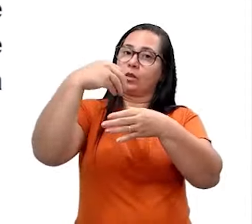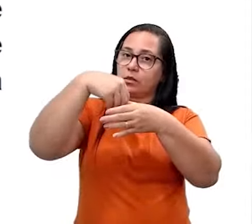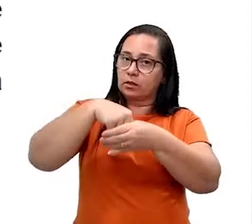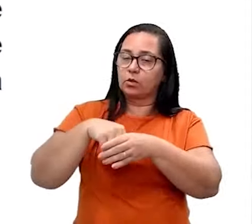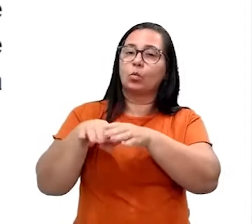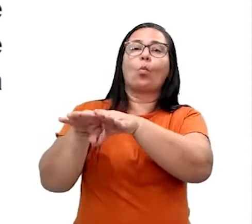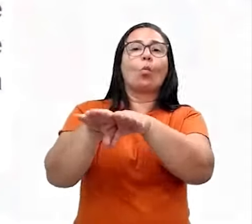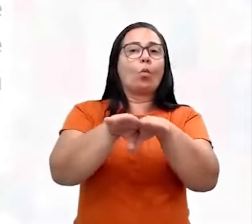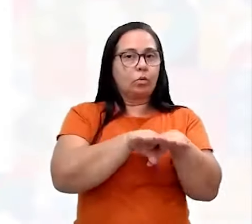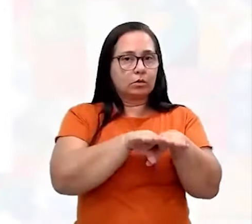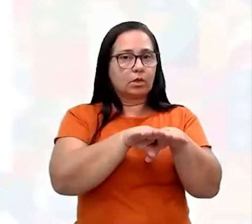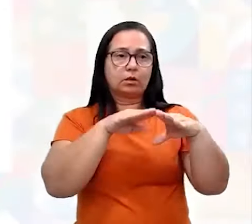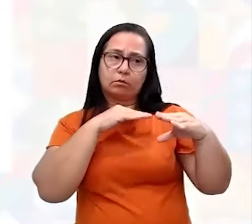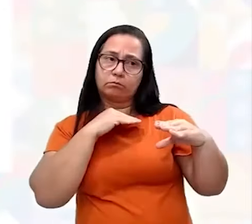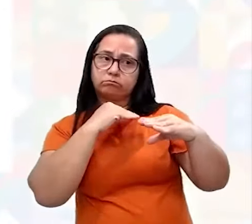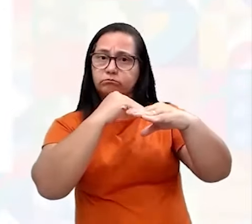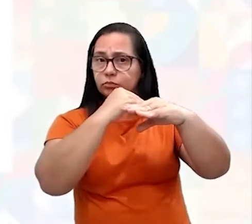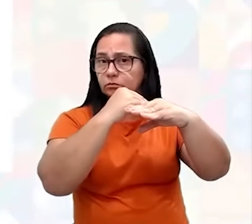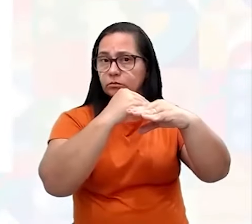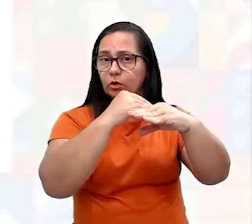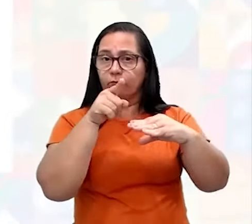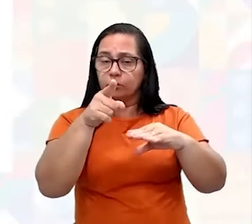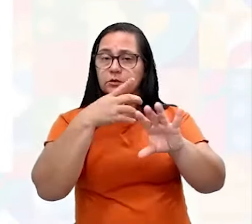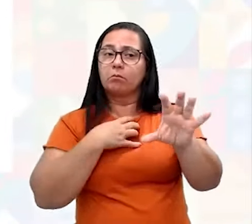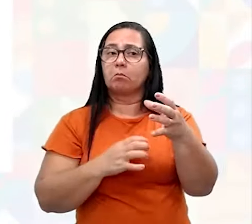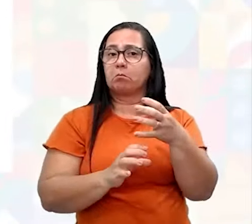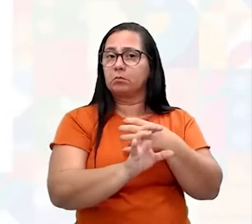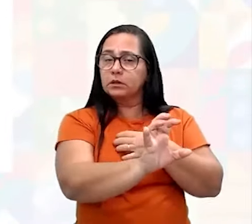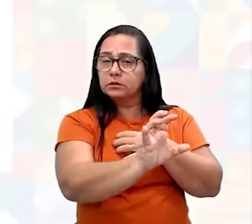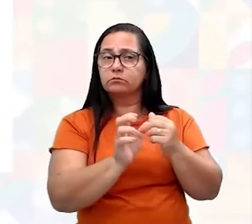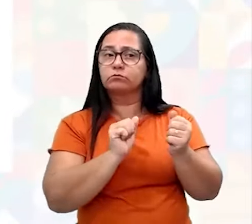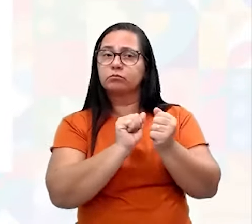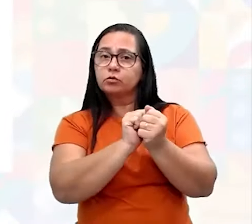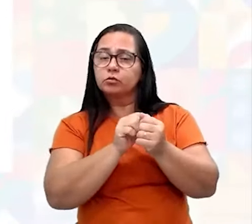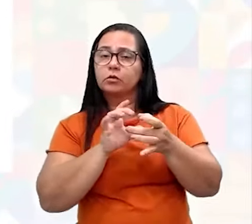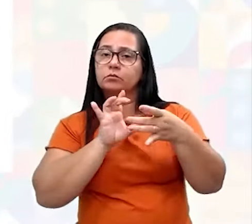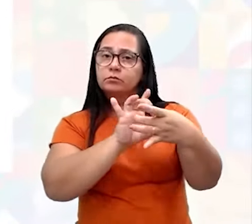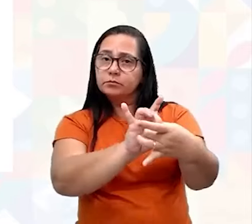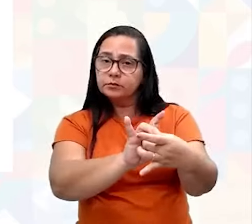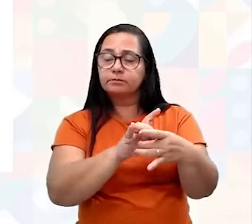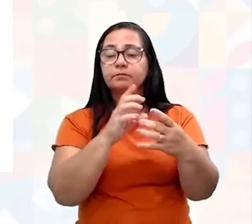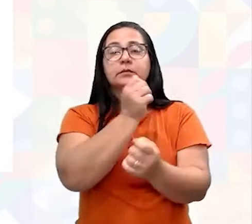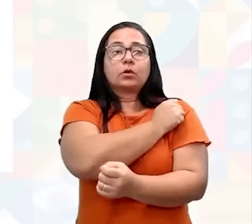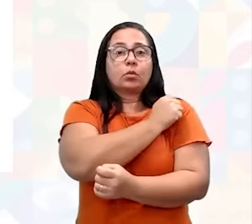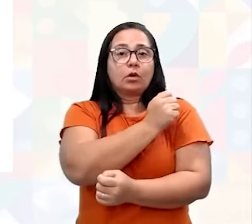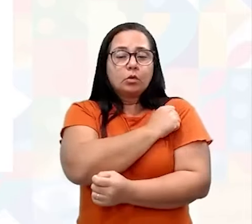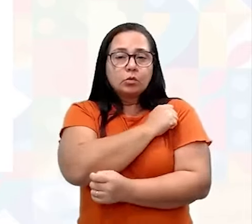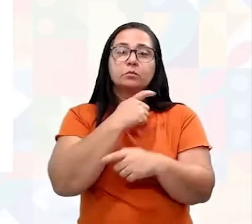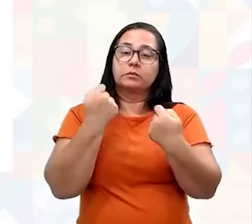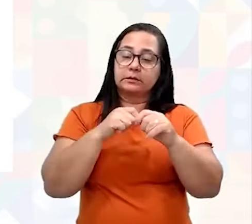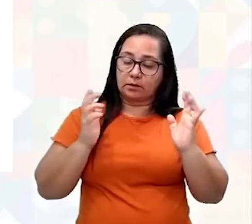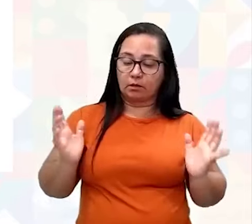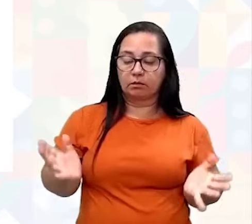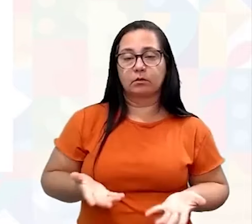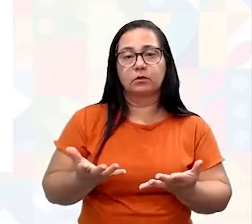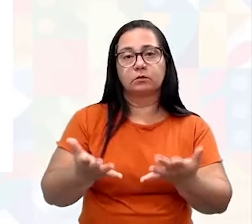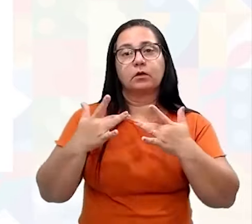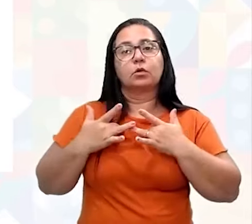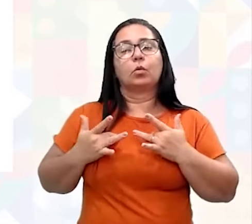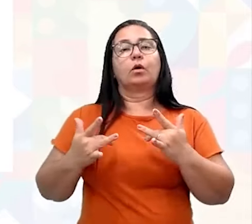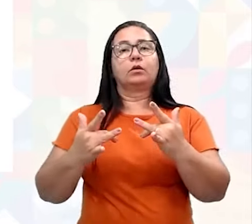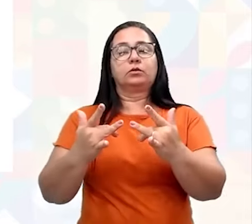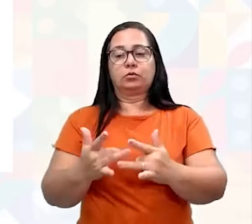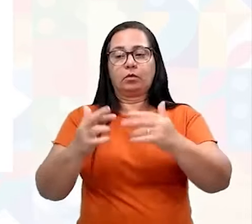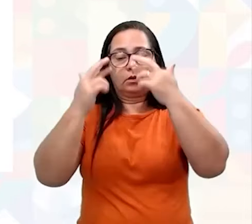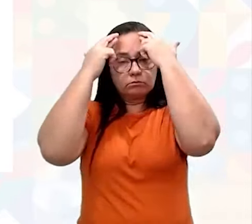igualdade. Então você é igual, você é parceiro com ele. Os estudantes são incentivados a agir de forma